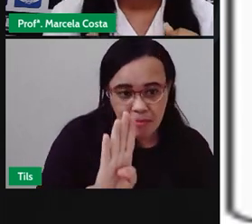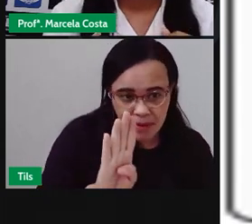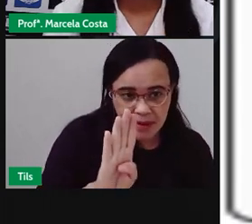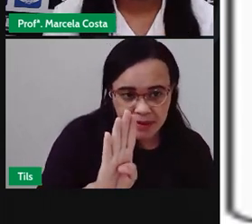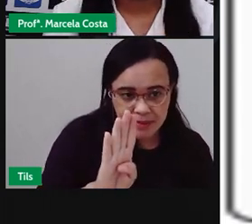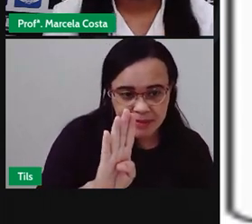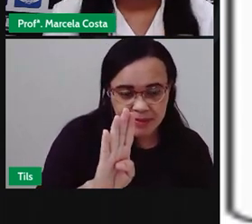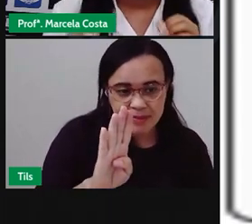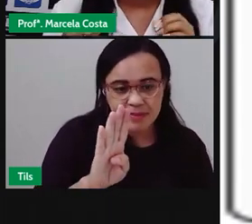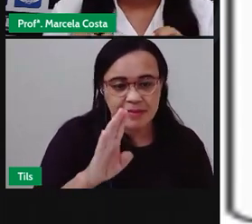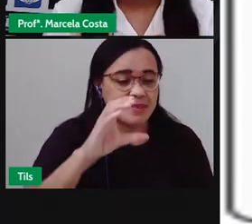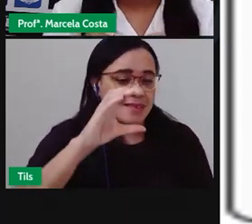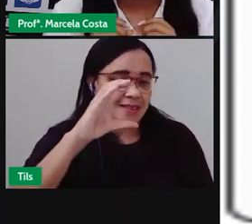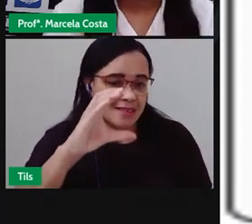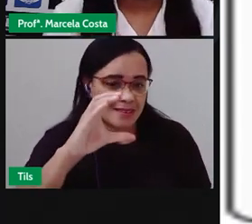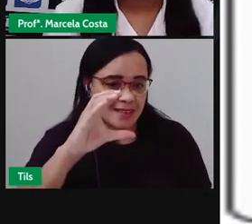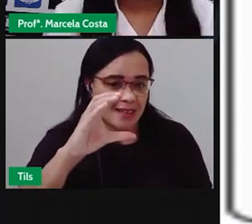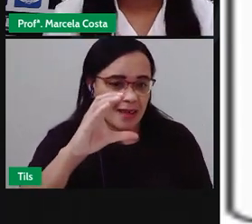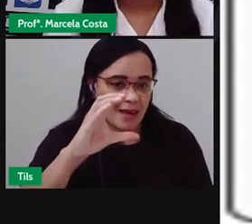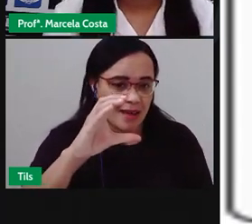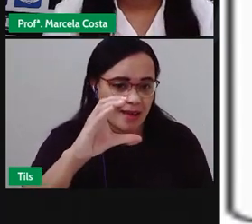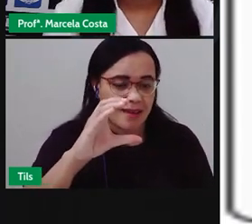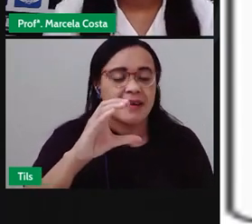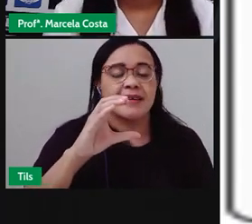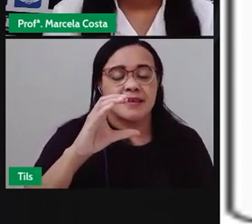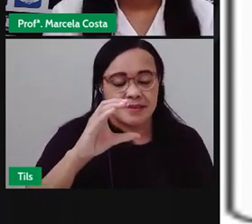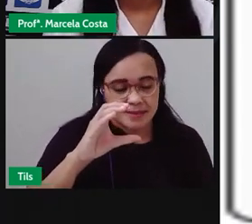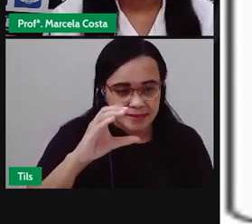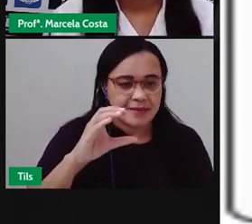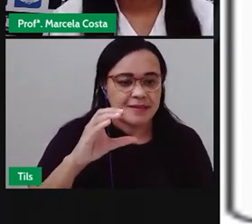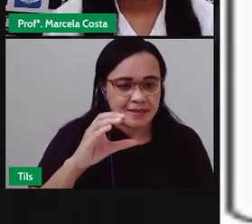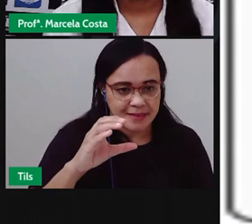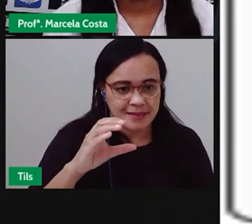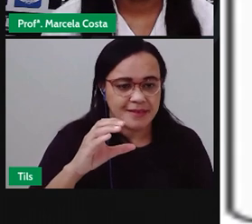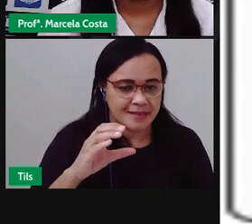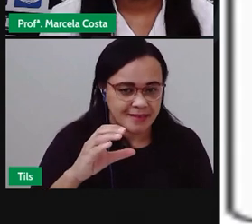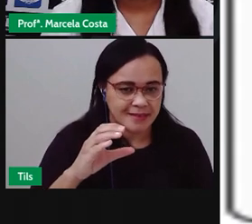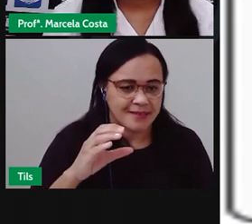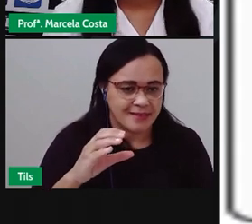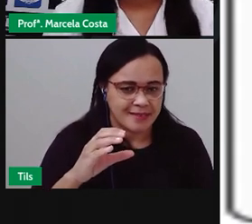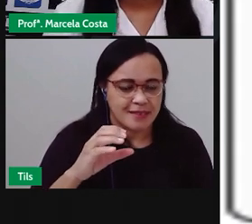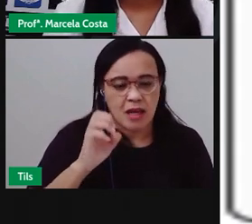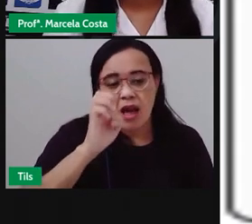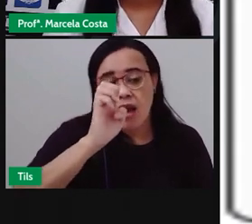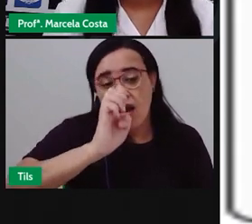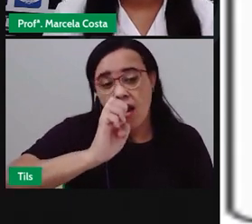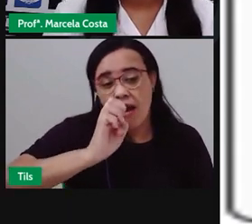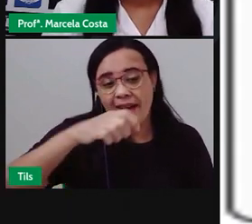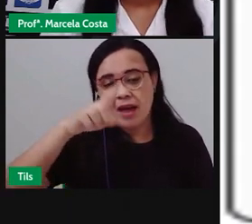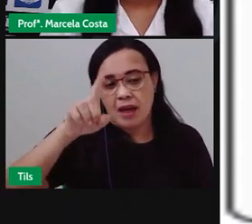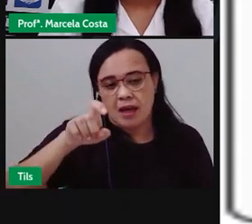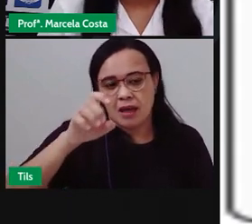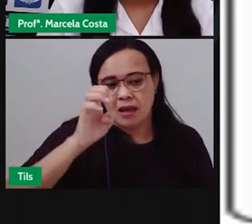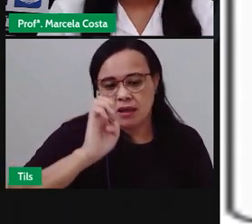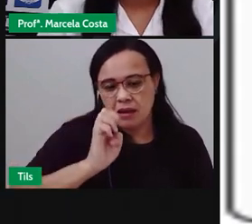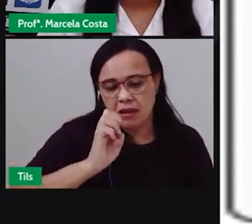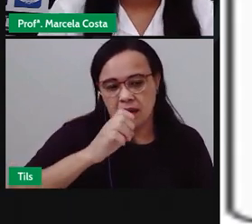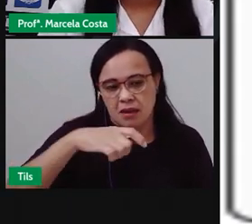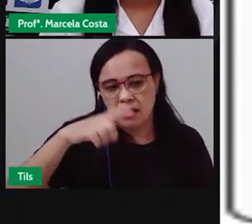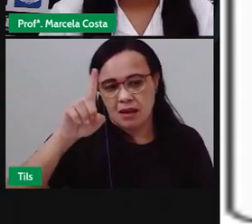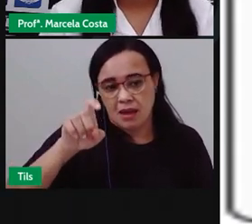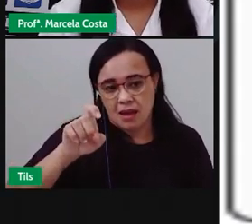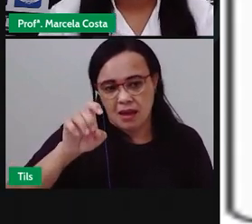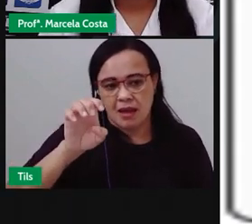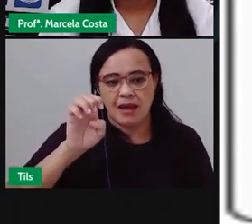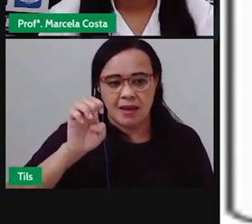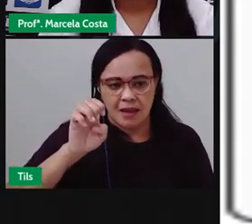C Tudo termina com o mesmo som Que é esse E Essa entonação aí E a gente também vai